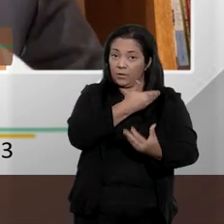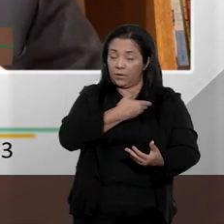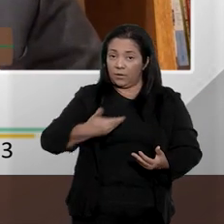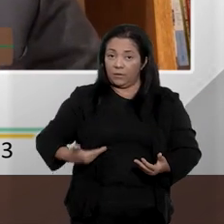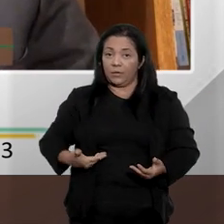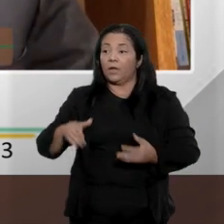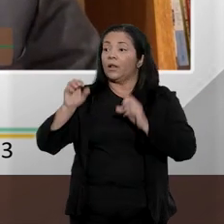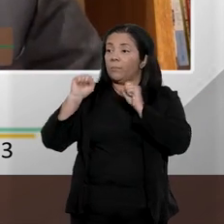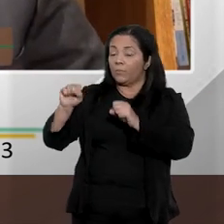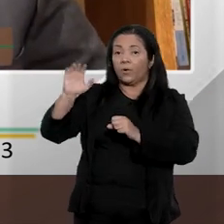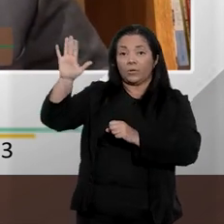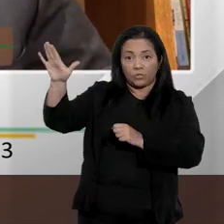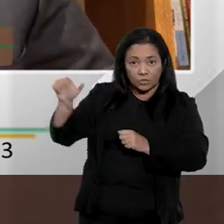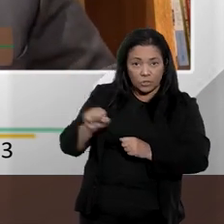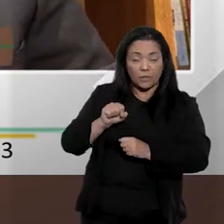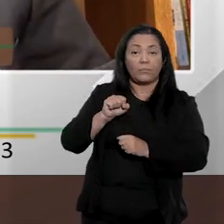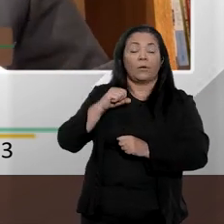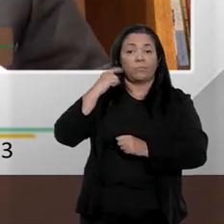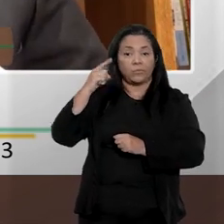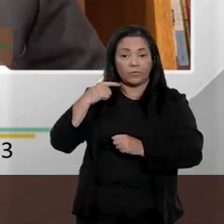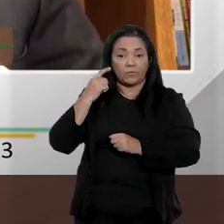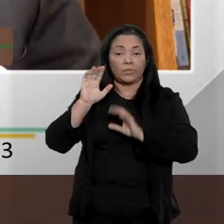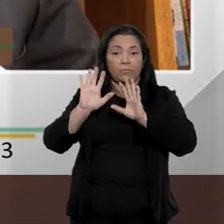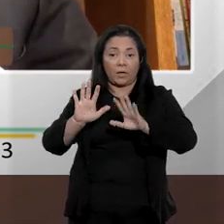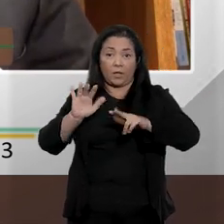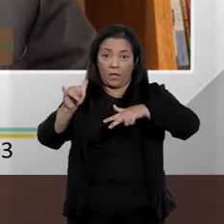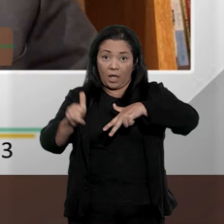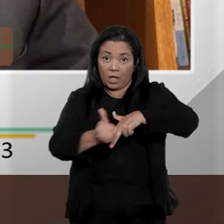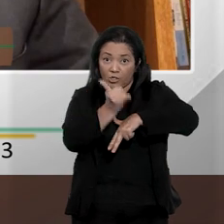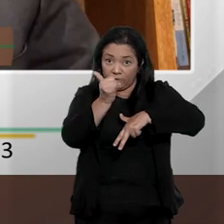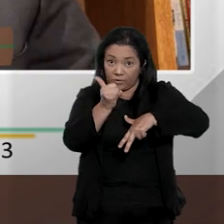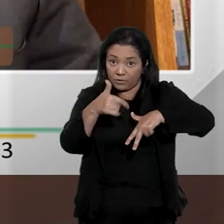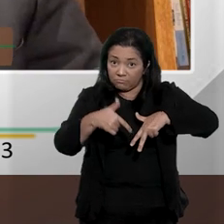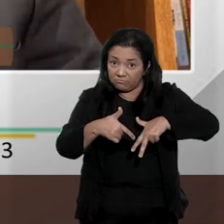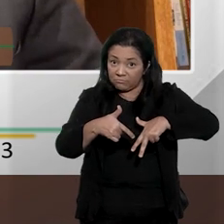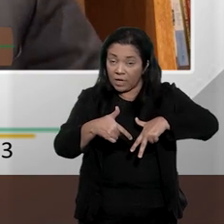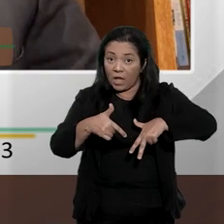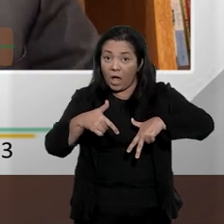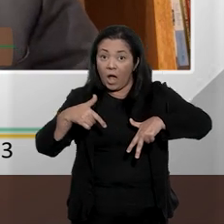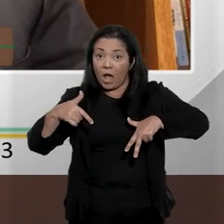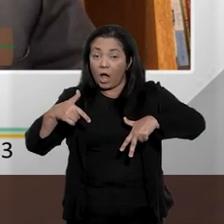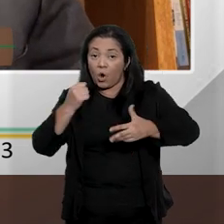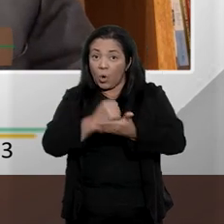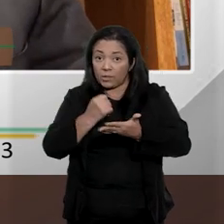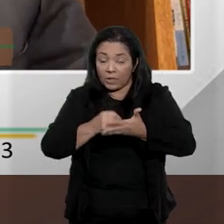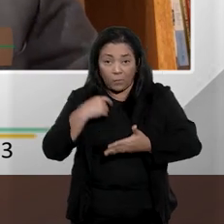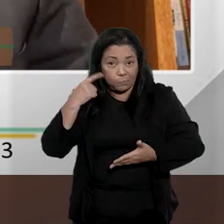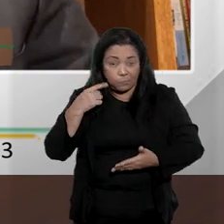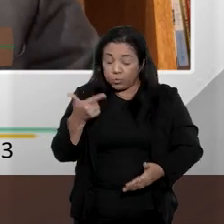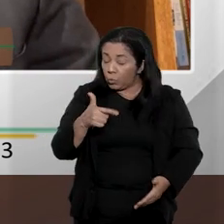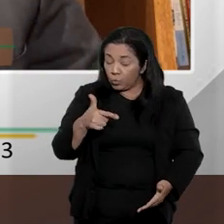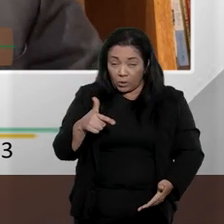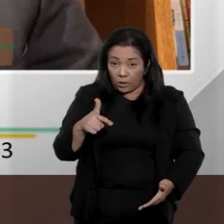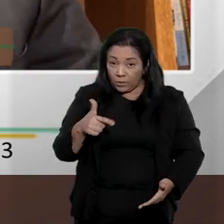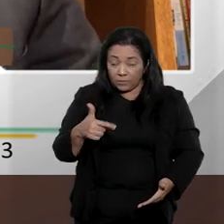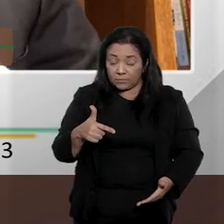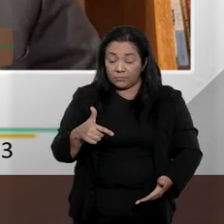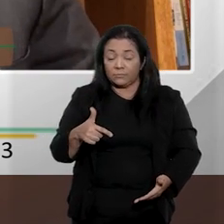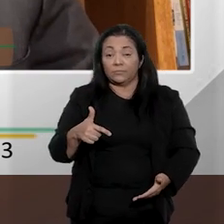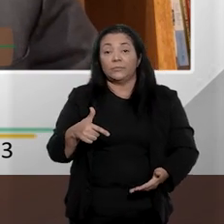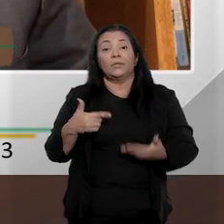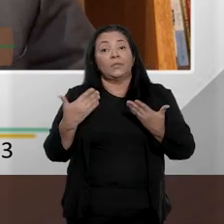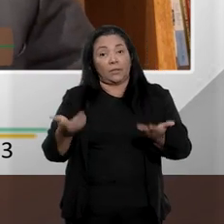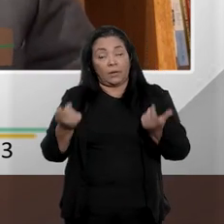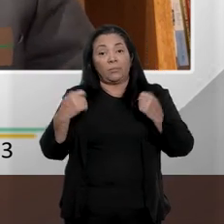advogado, se habilitar como assistente de acusação. Mas, se a vítima não tem advogado, ela será ouvida na condição de ofendido lá